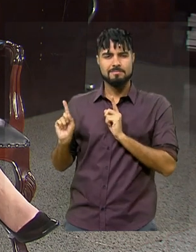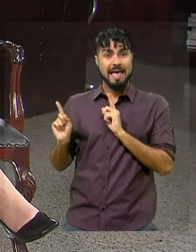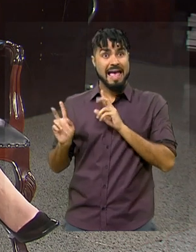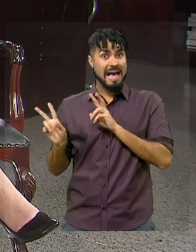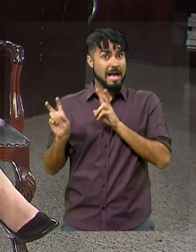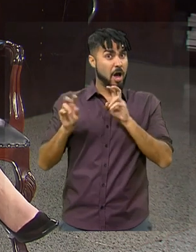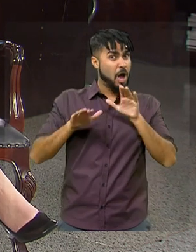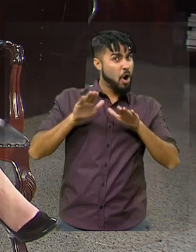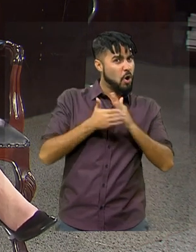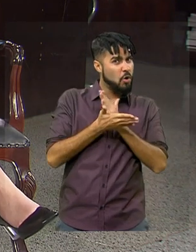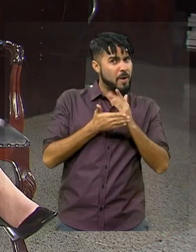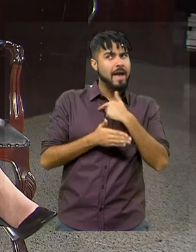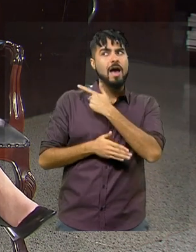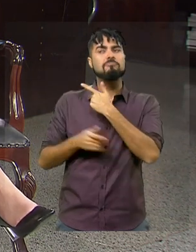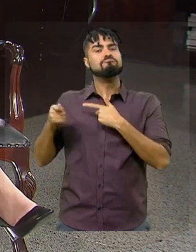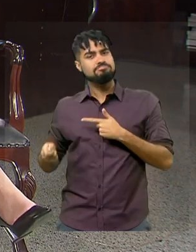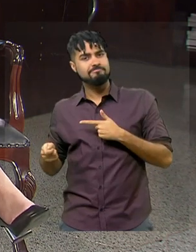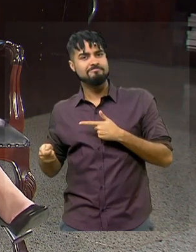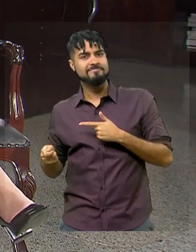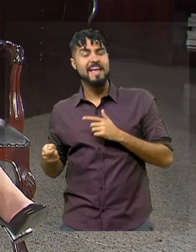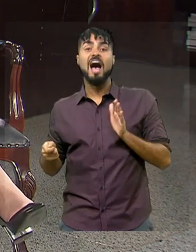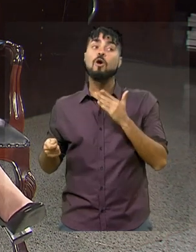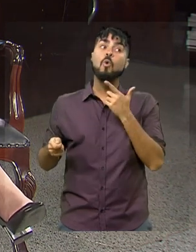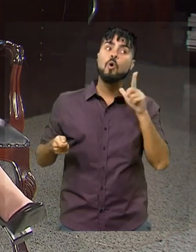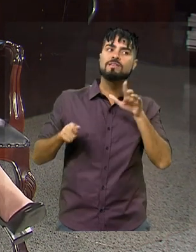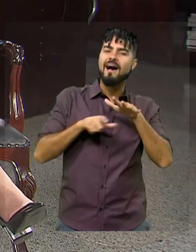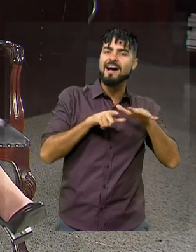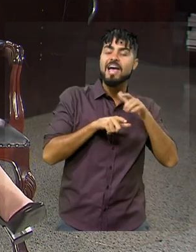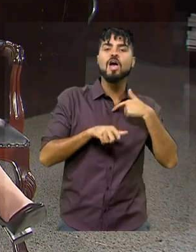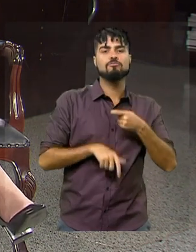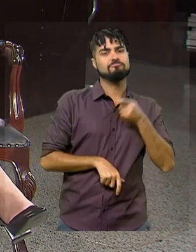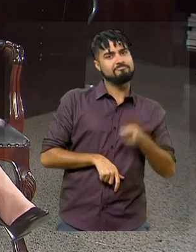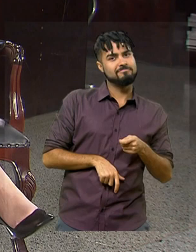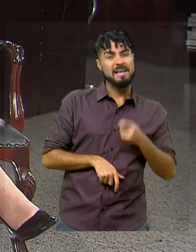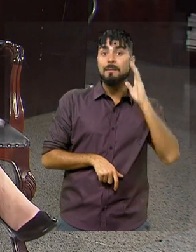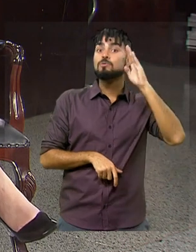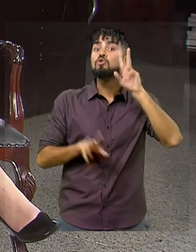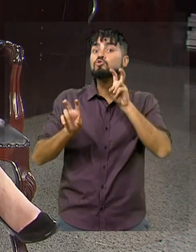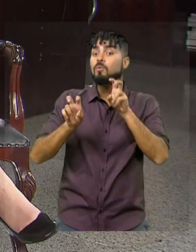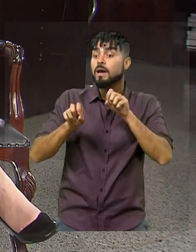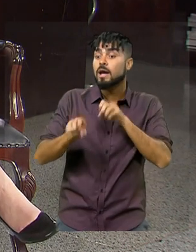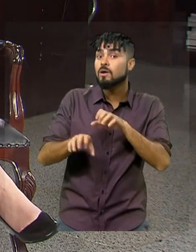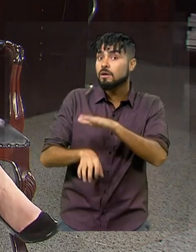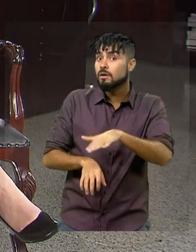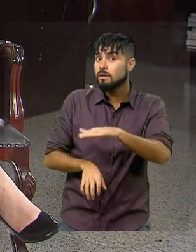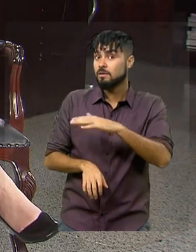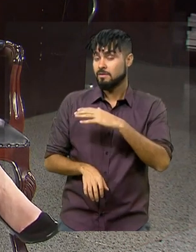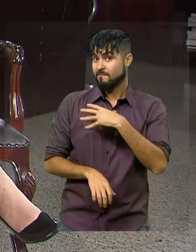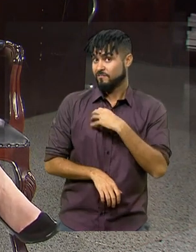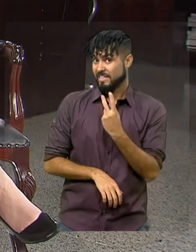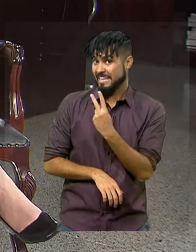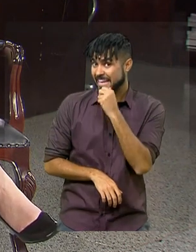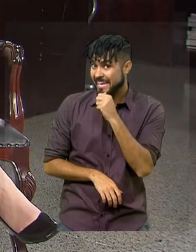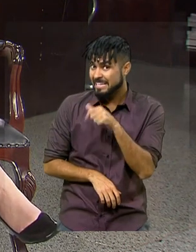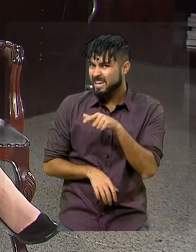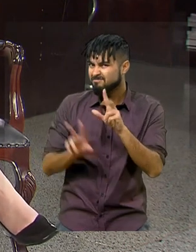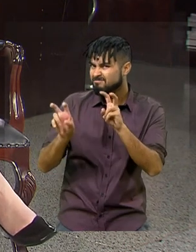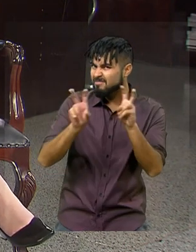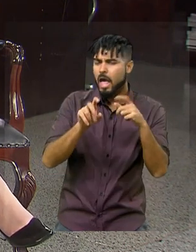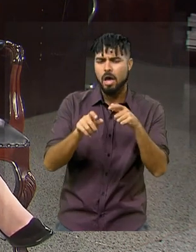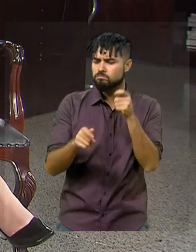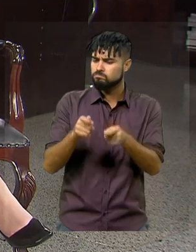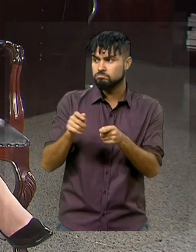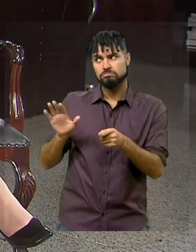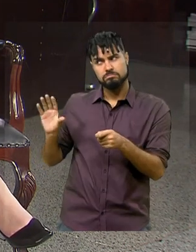questões que ele sempre dá a última palavra, tem outras questões, principalmente relacionadas à educação das filhas como um todo, eu